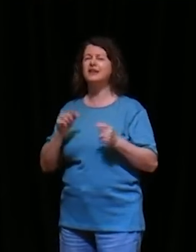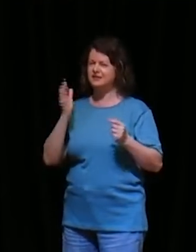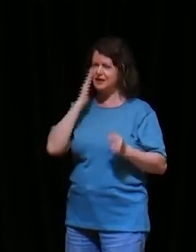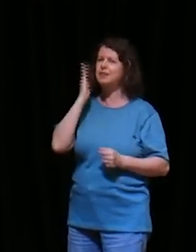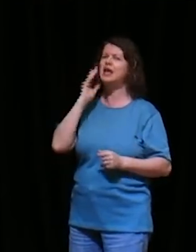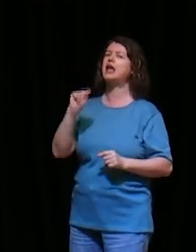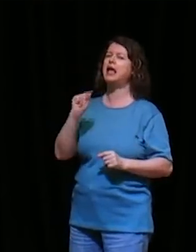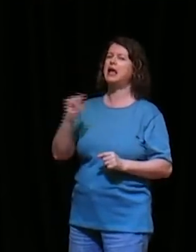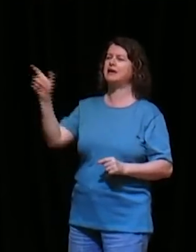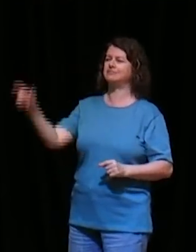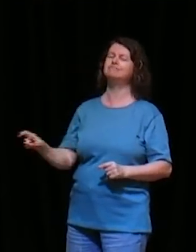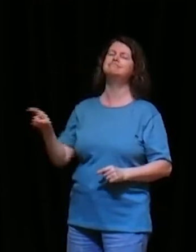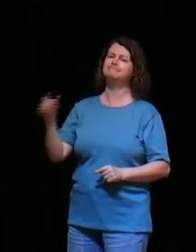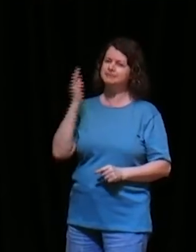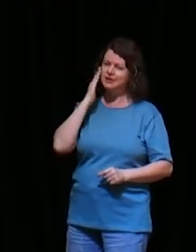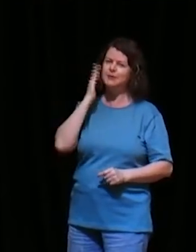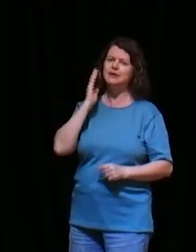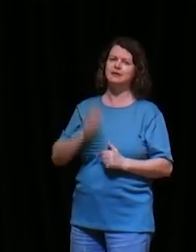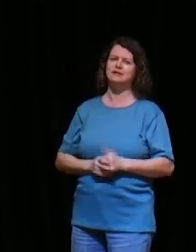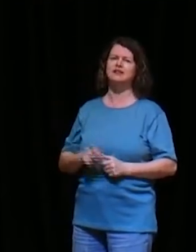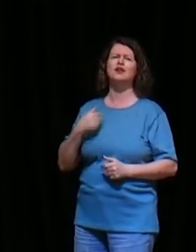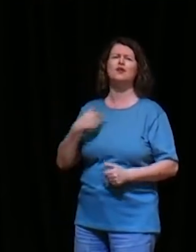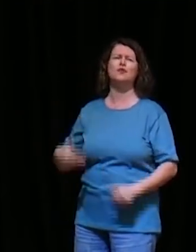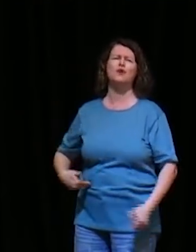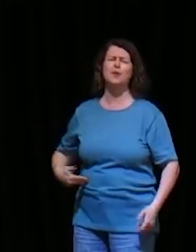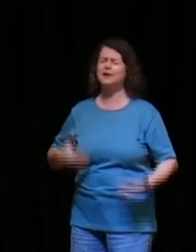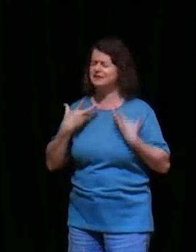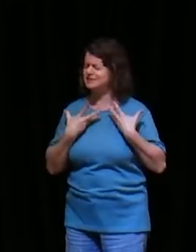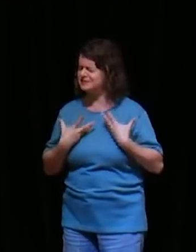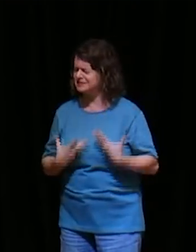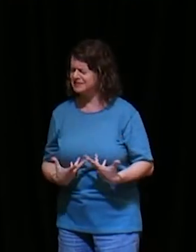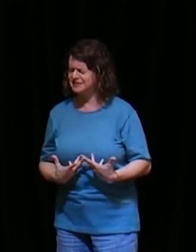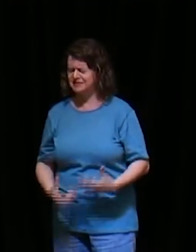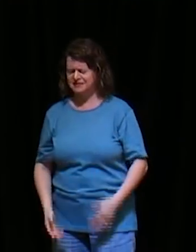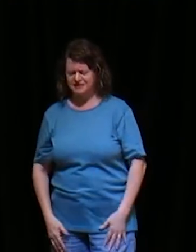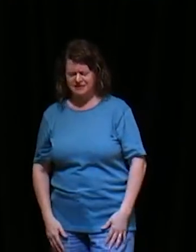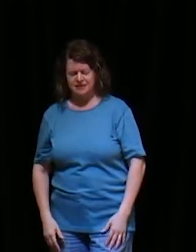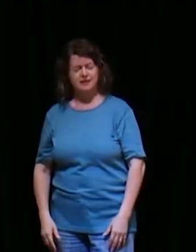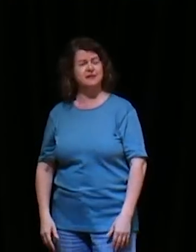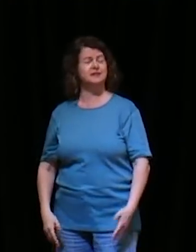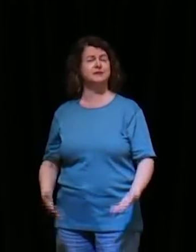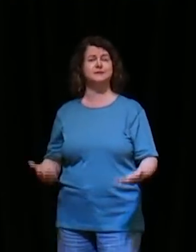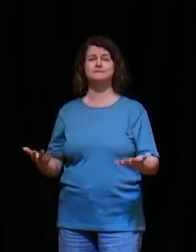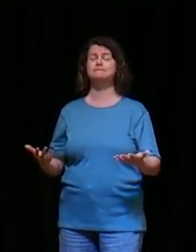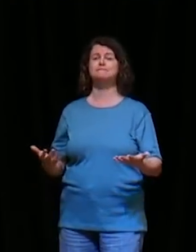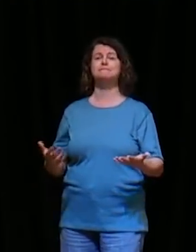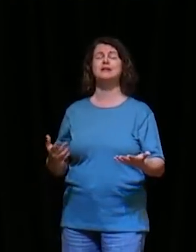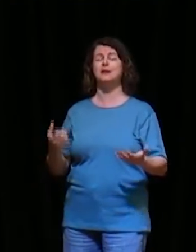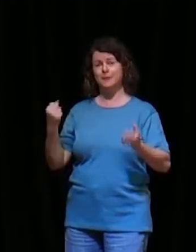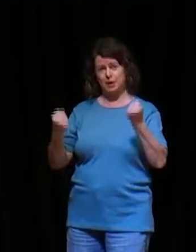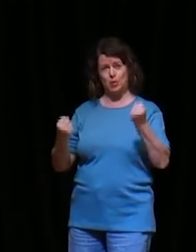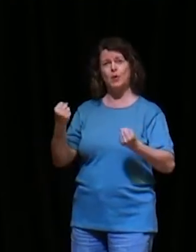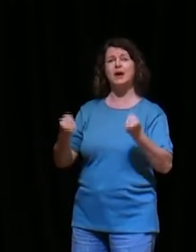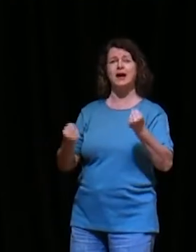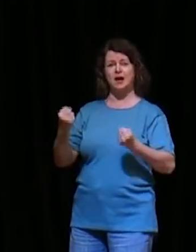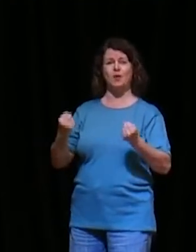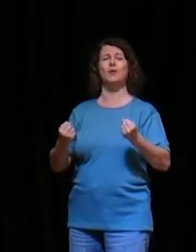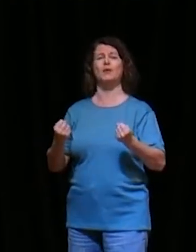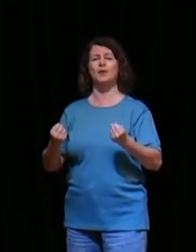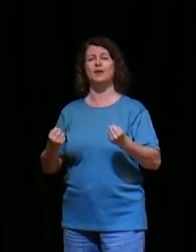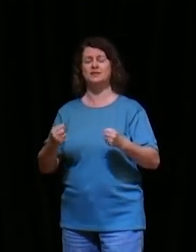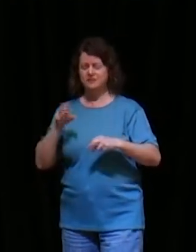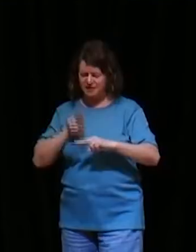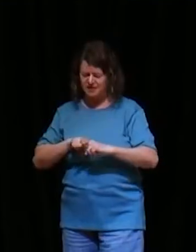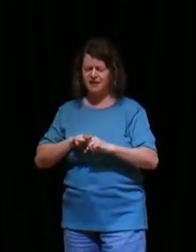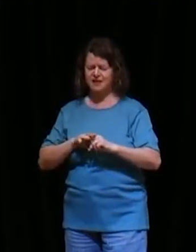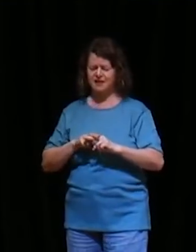gente que estava doido, para ir para casa, eu estava com fome, cansado, eu peguei meu carro, entrei no carro, e fiz uma oração, falei, senhor,